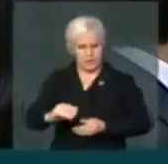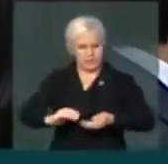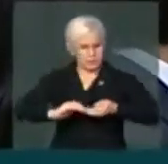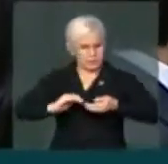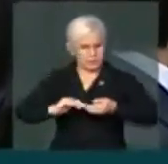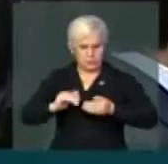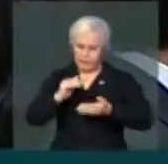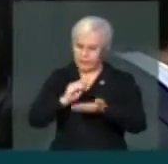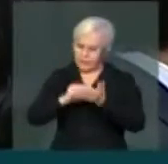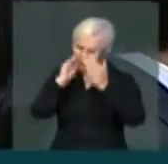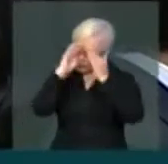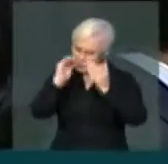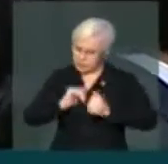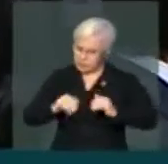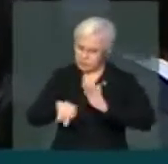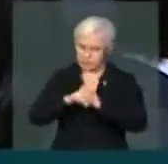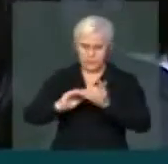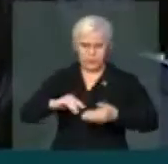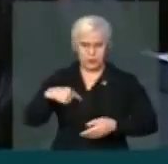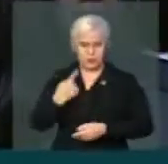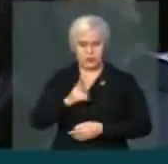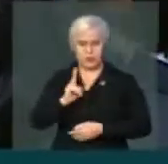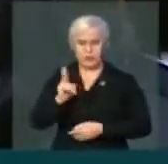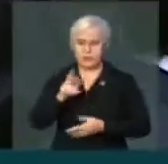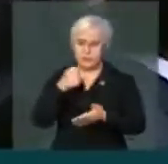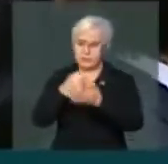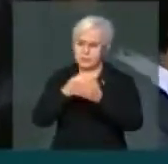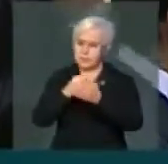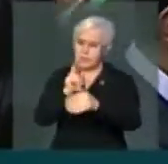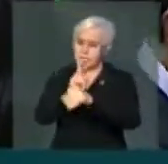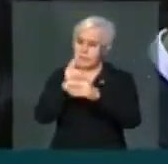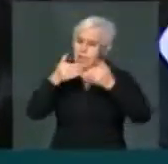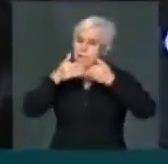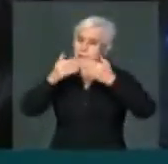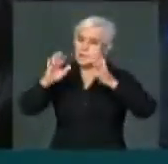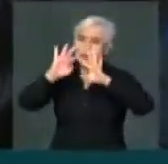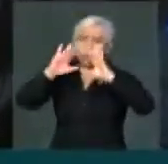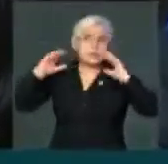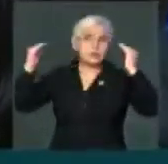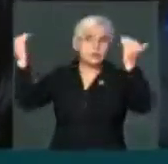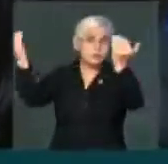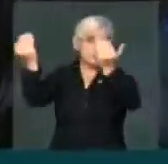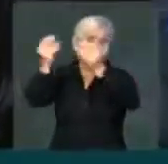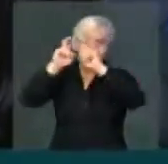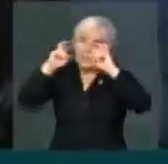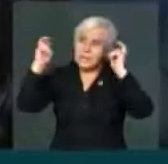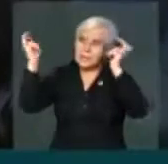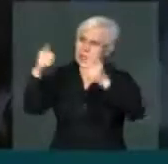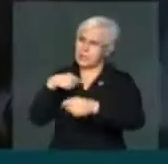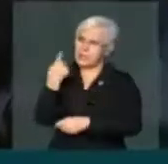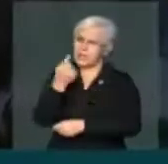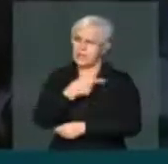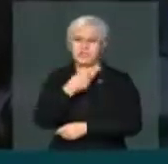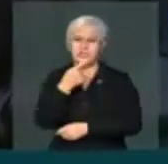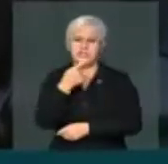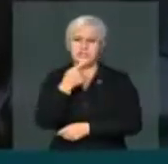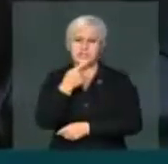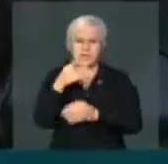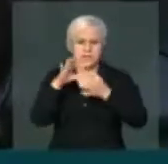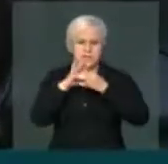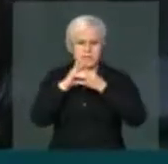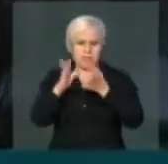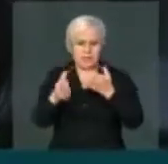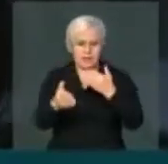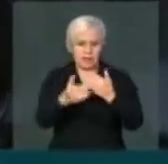Brasileiro. Nós que sempre defendemos a abertura absoluta das galerias, não podemos admitir que entre uma claque paga, que não representa